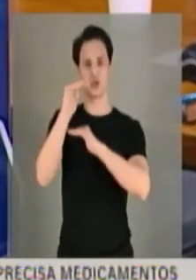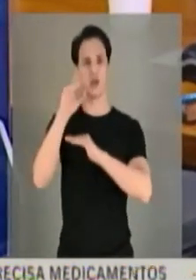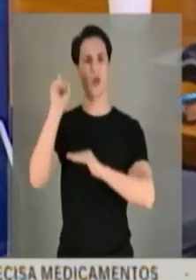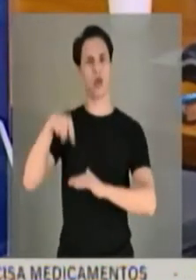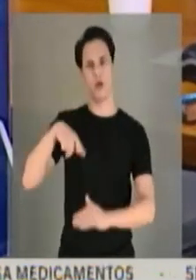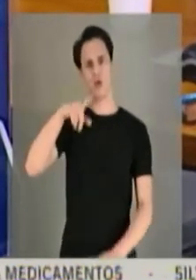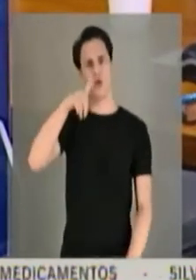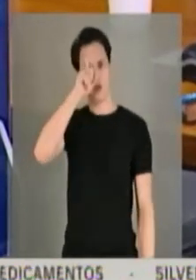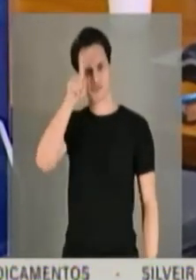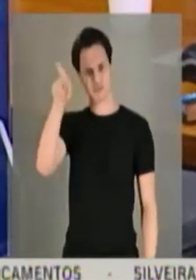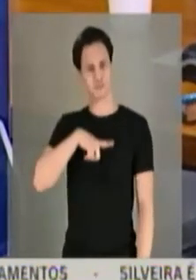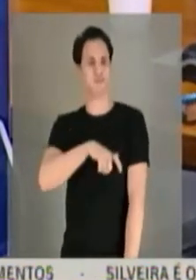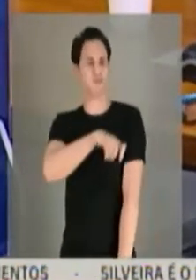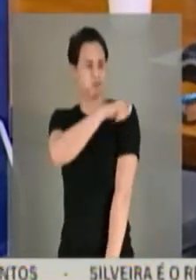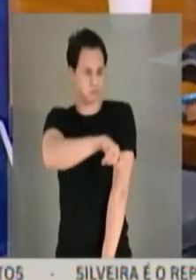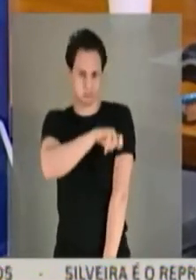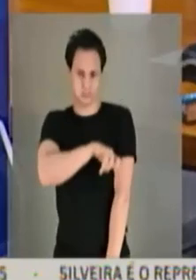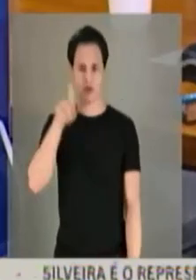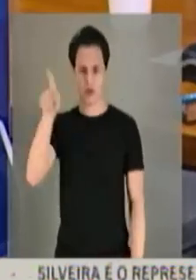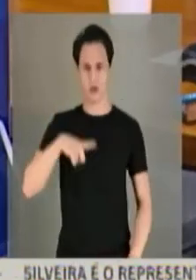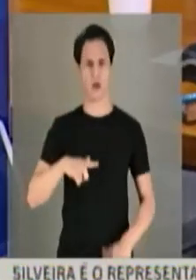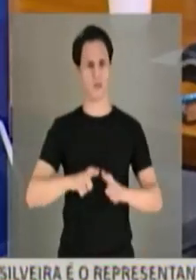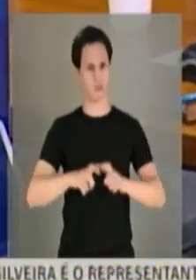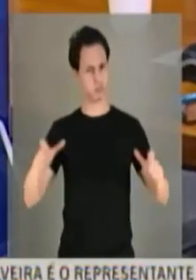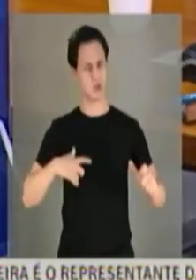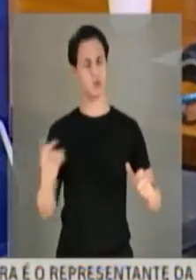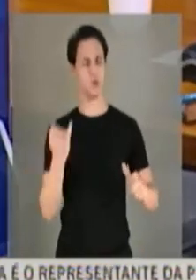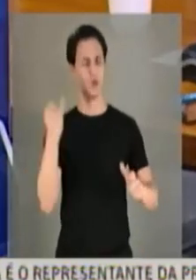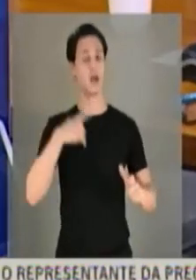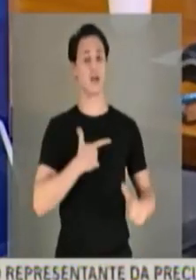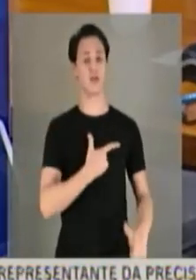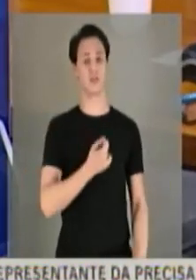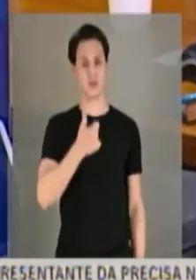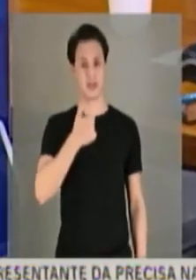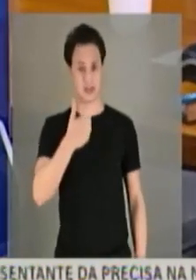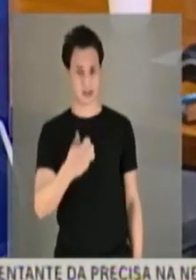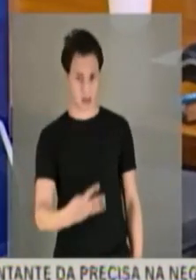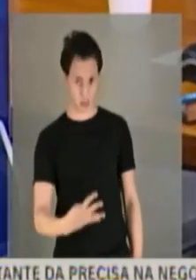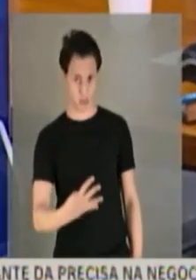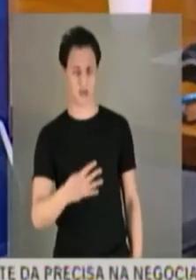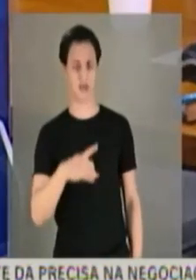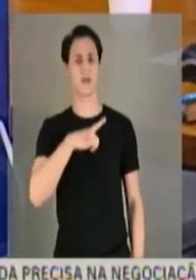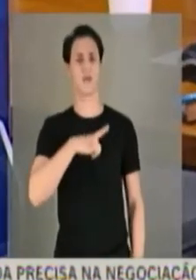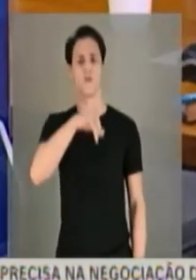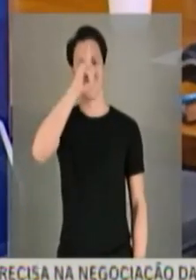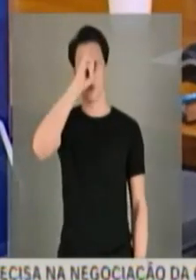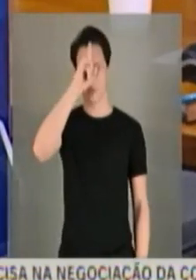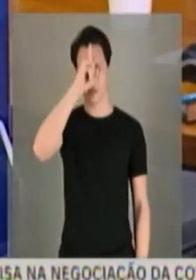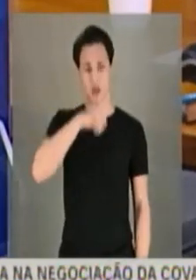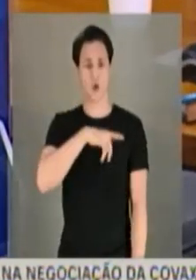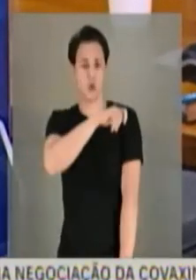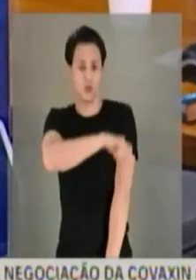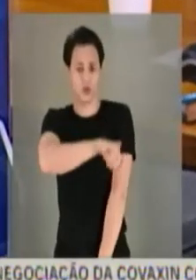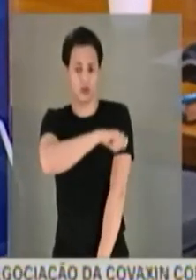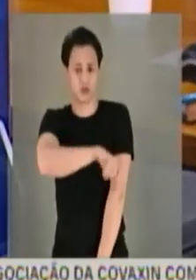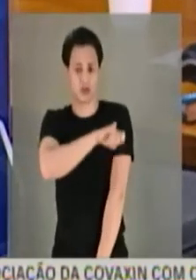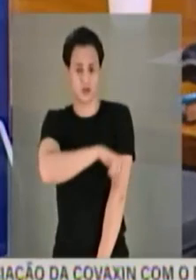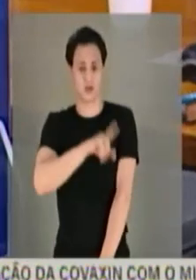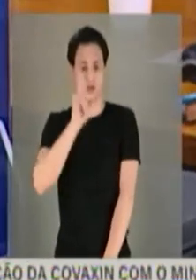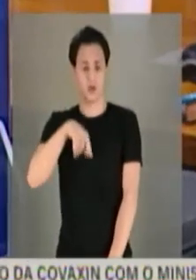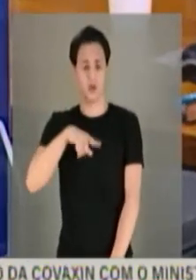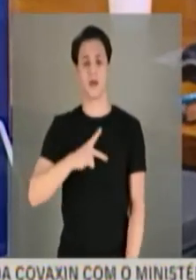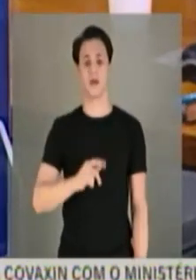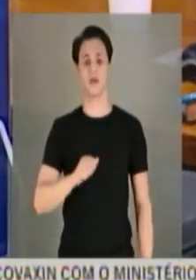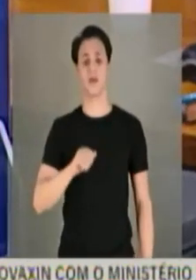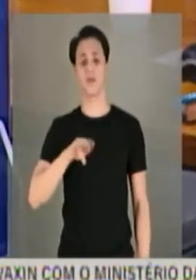Janeiro. Eu morei cinco anos lá também. Em 2013. Em 2014, um hospital lá do Rio de Janeiro, Ataúfo de Paiva. Eu vou